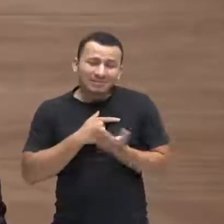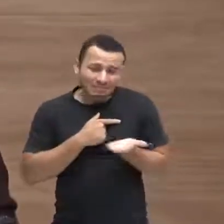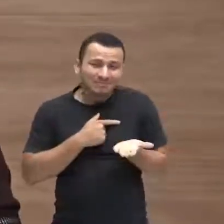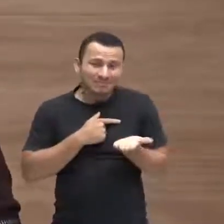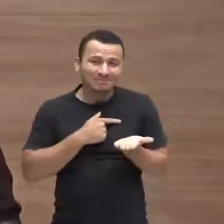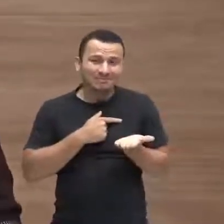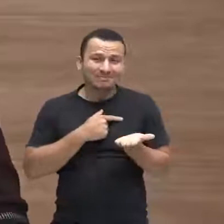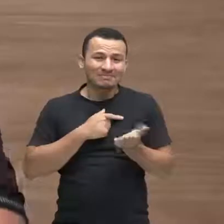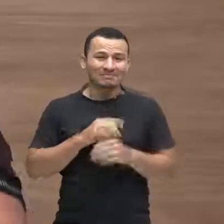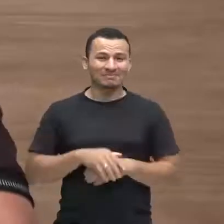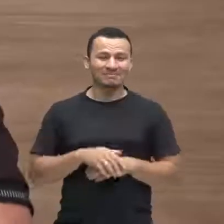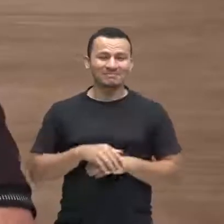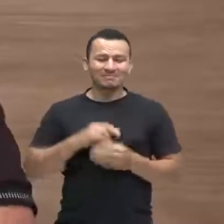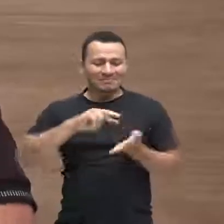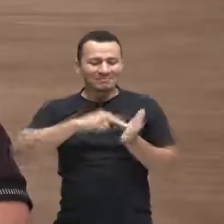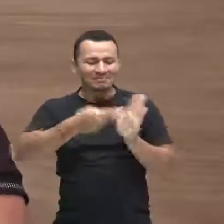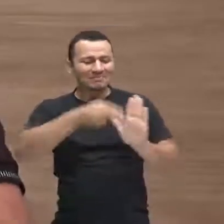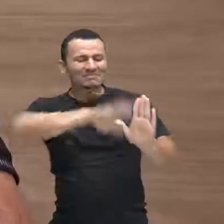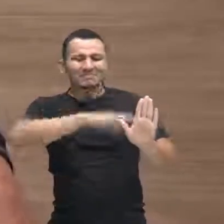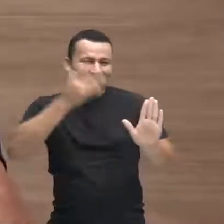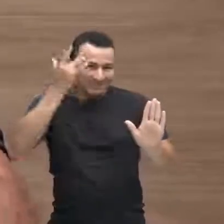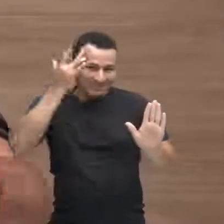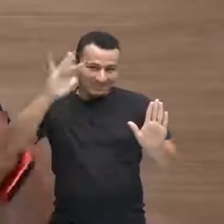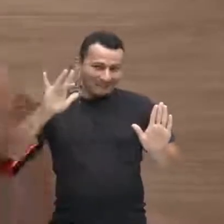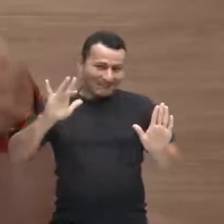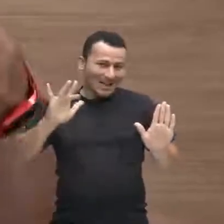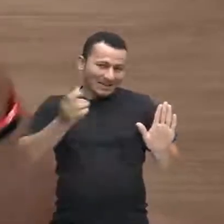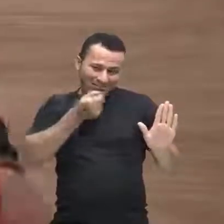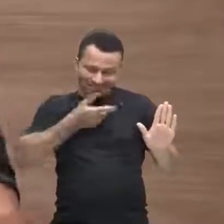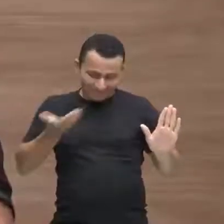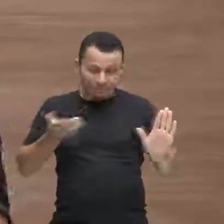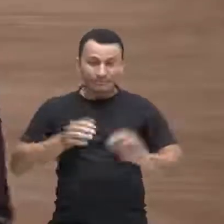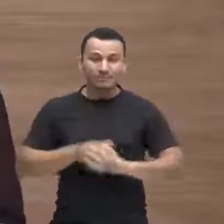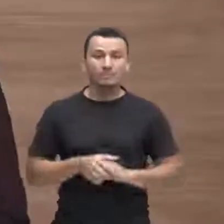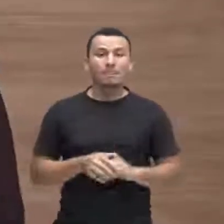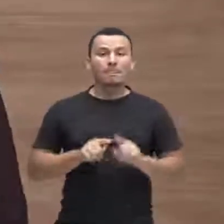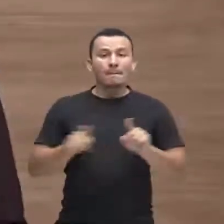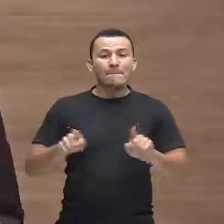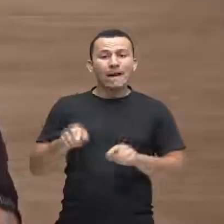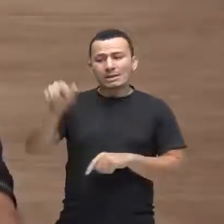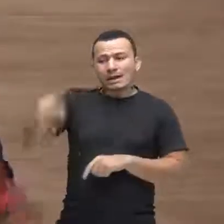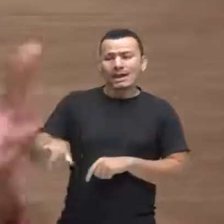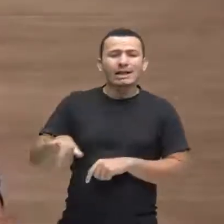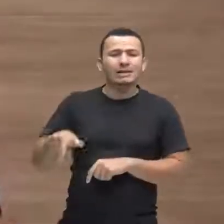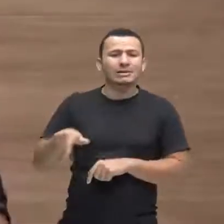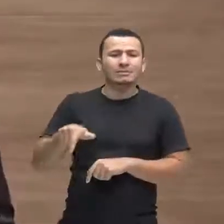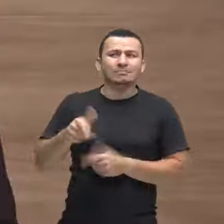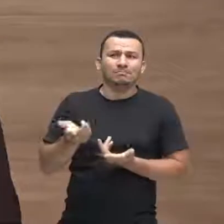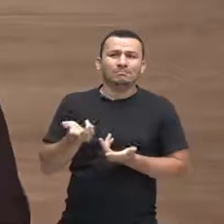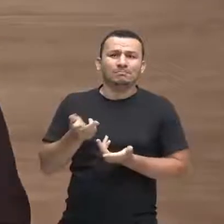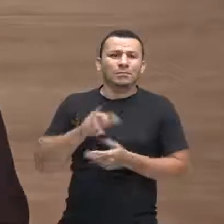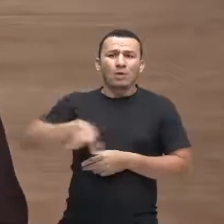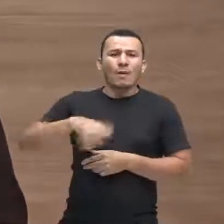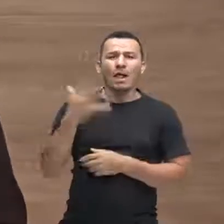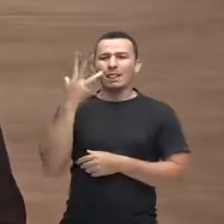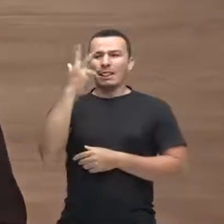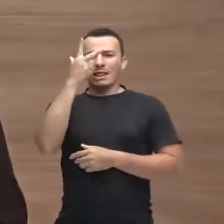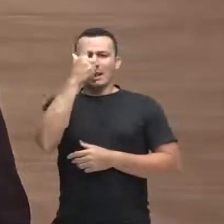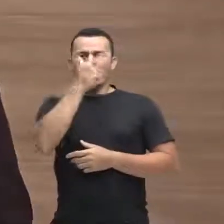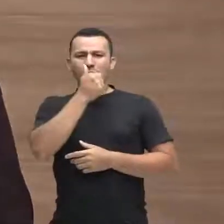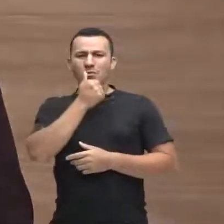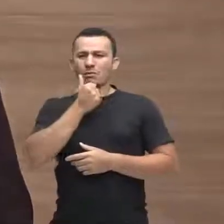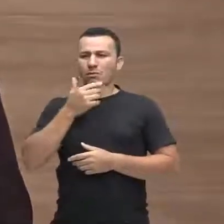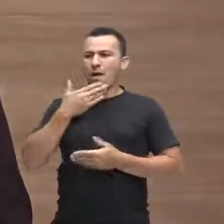Até hoje eu não sei o que ela queria dizer com isso, não é? Mas a criatura não era dotada de uma beleza que pudesse